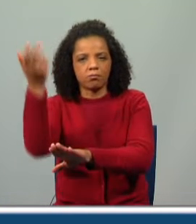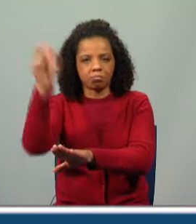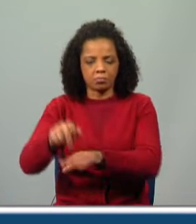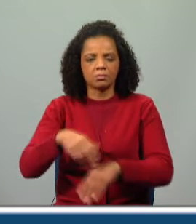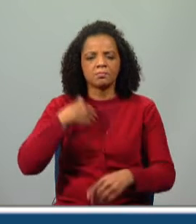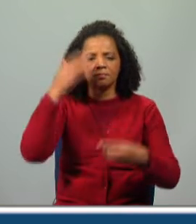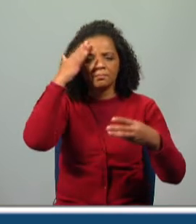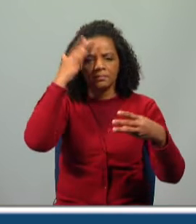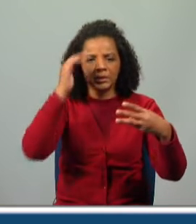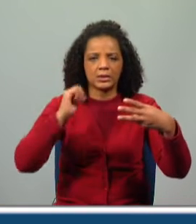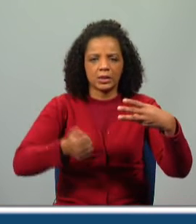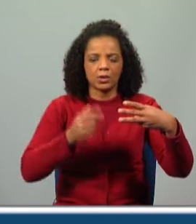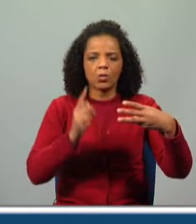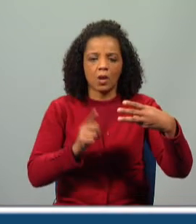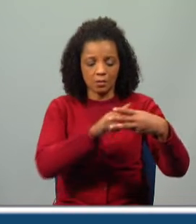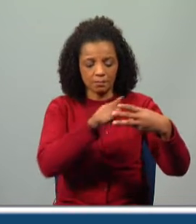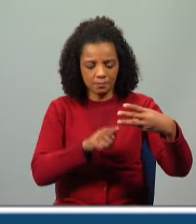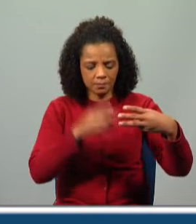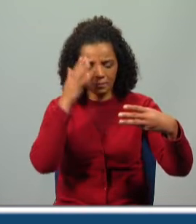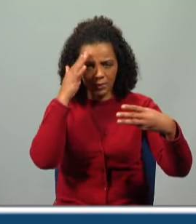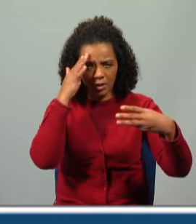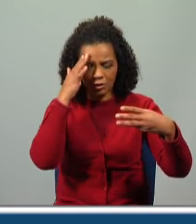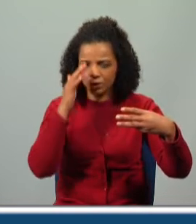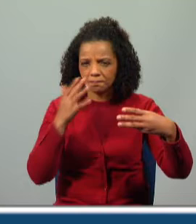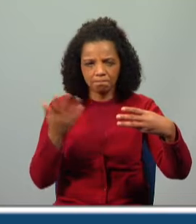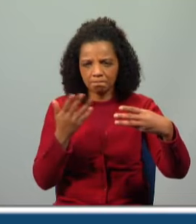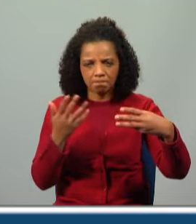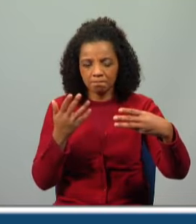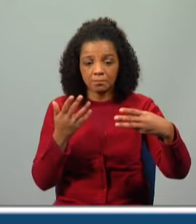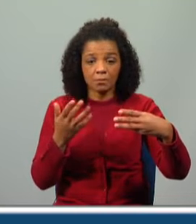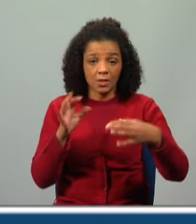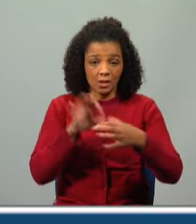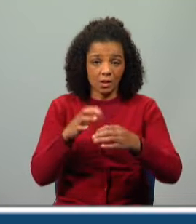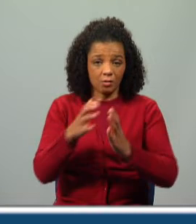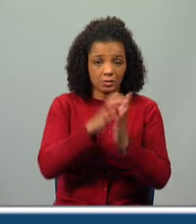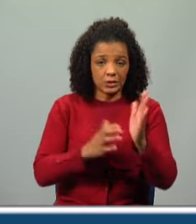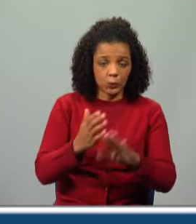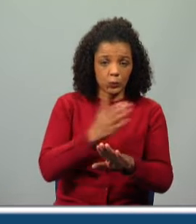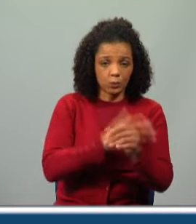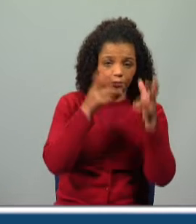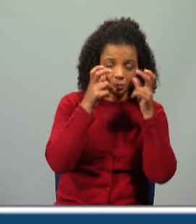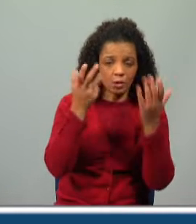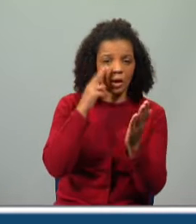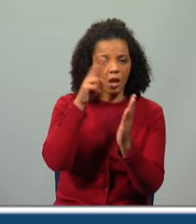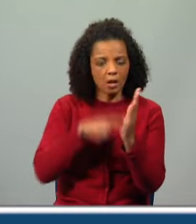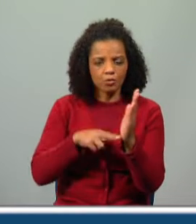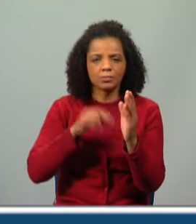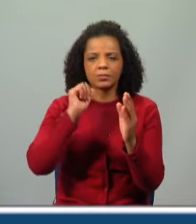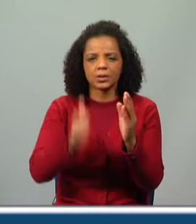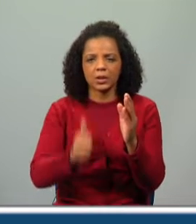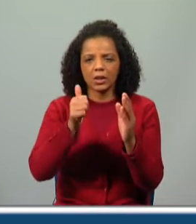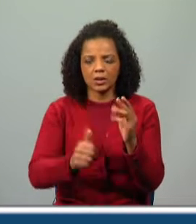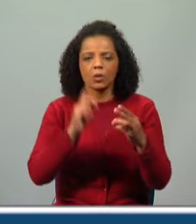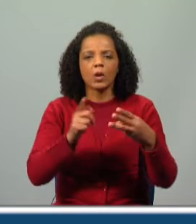opção correta destas três? Qual é que tu é aquela que, naquele excerto que nós ouvimos e que agora lemos, qual será a opção